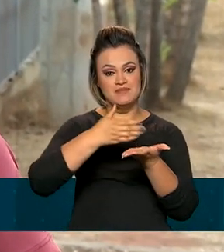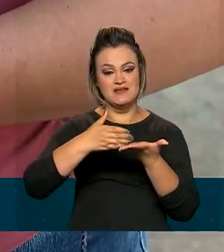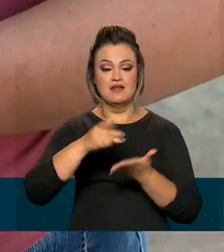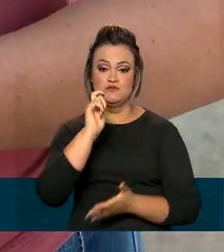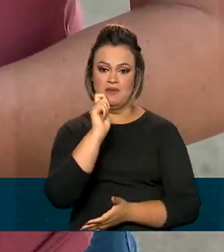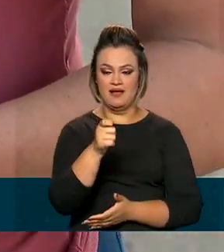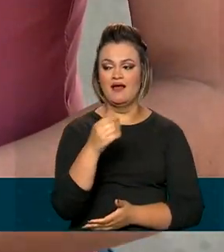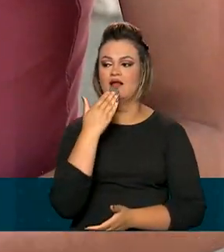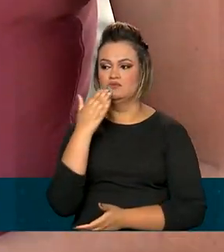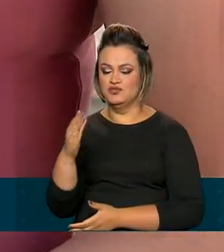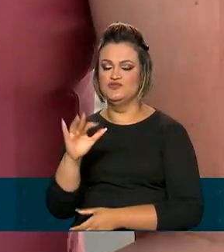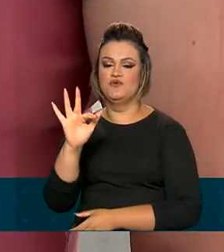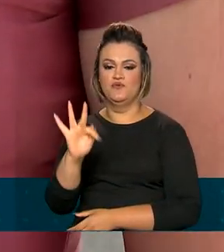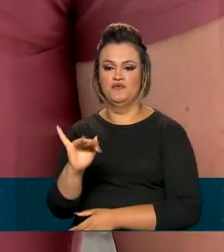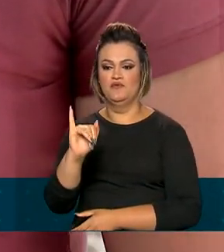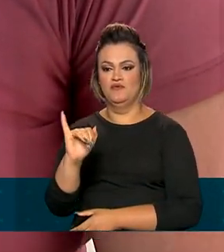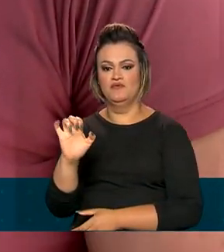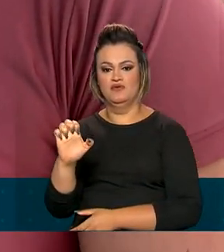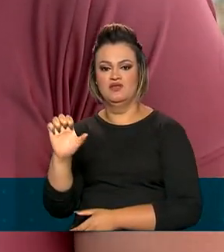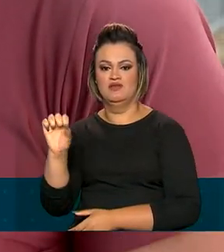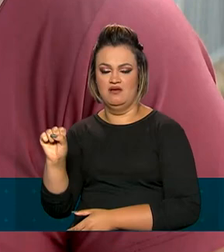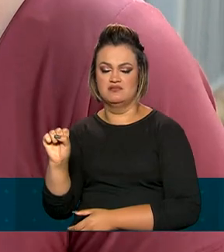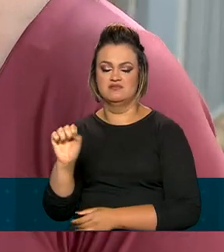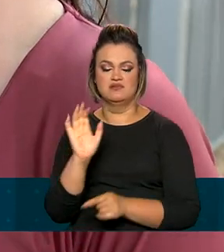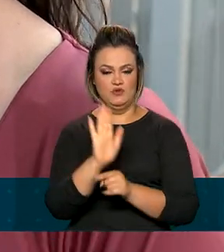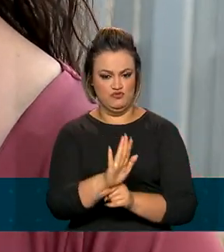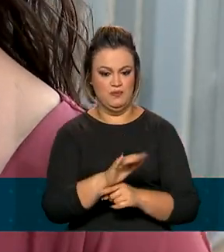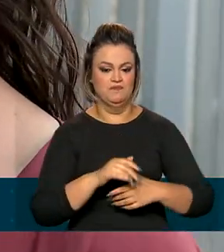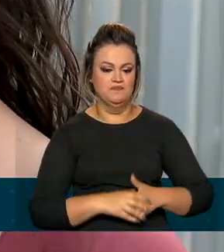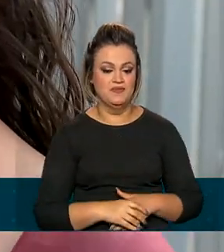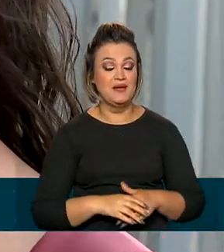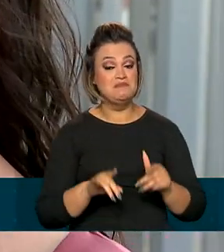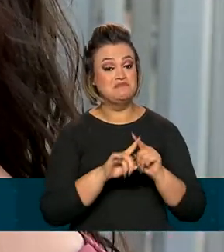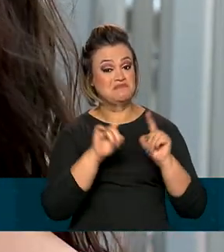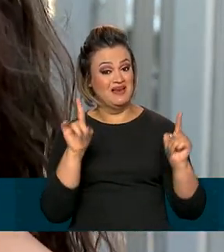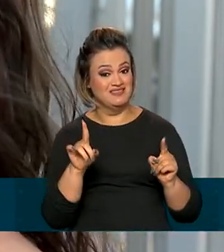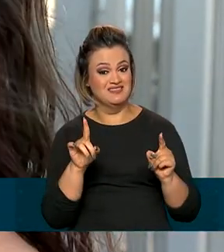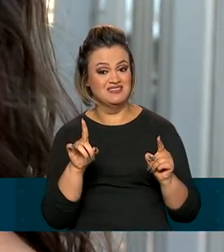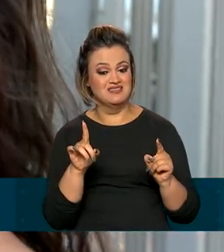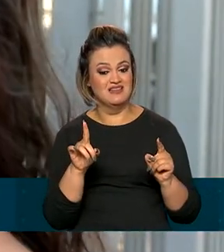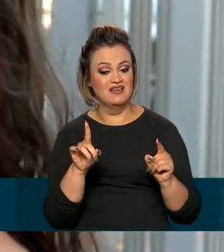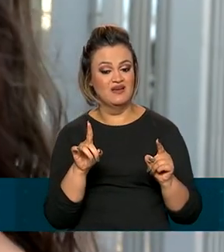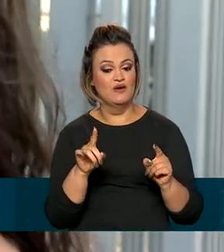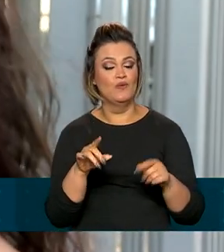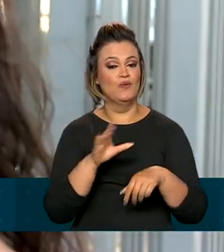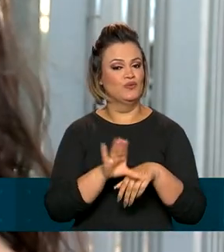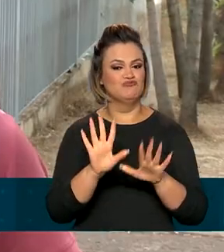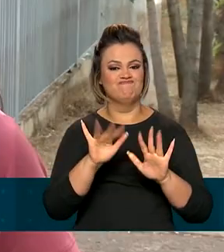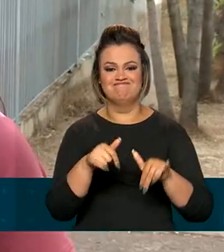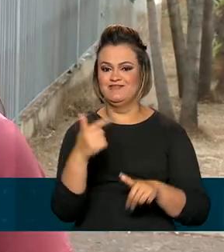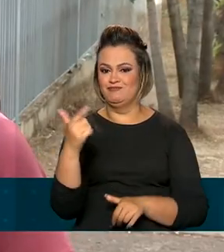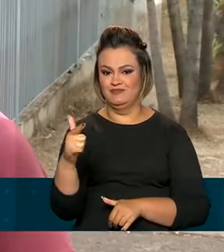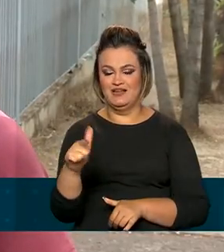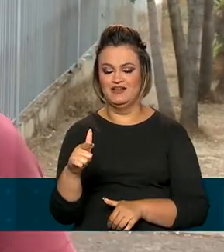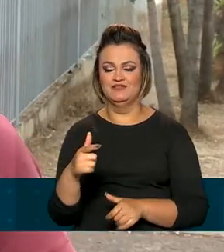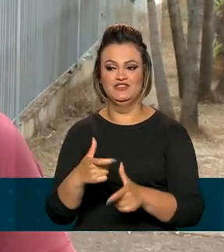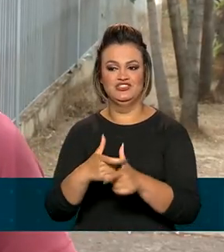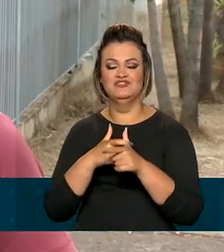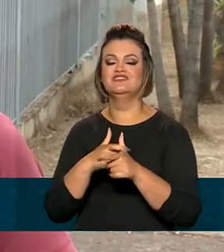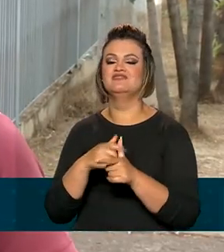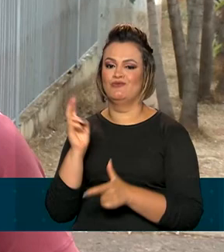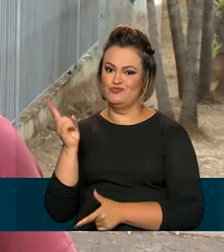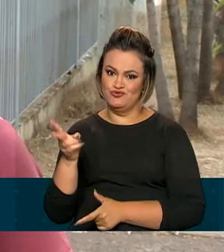recorreu ao sistema de financiamento estudantil, o FIES, mas não conseguiu finalizar o curso e quitar as